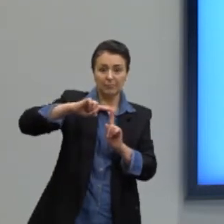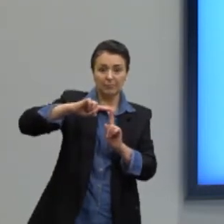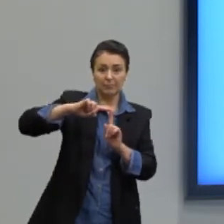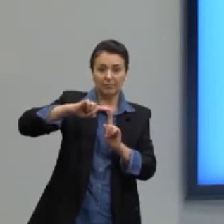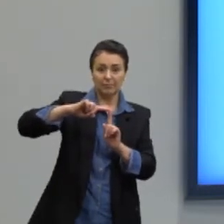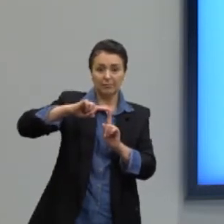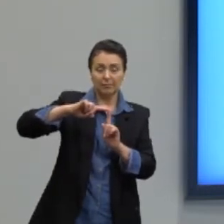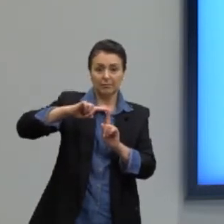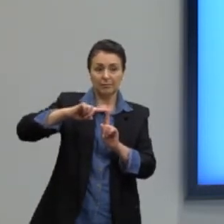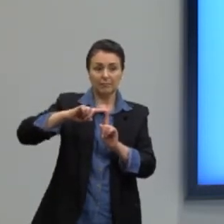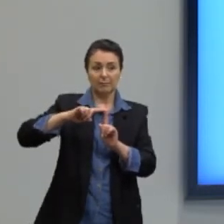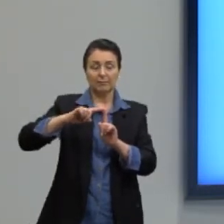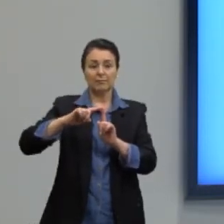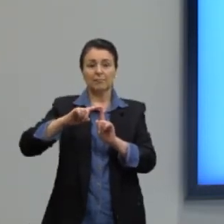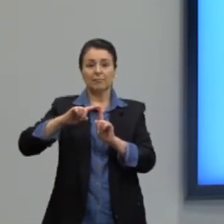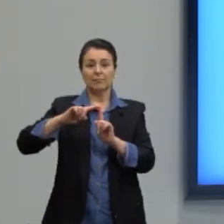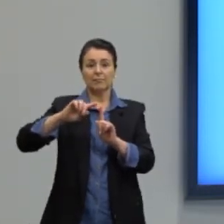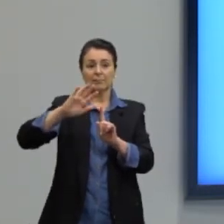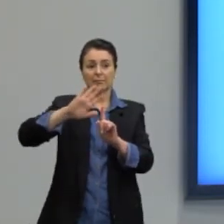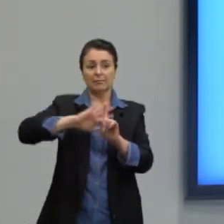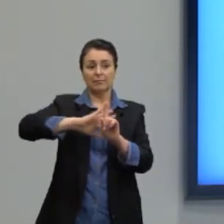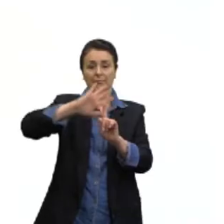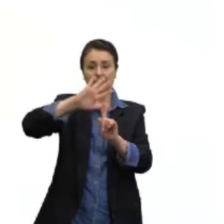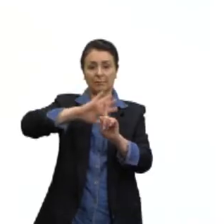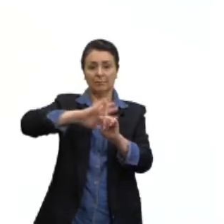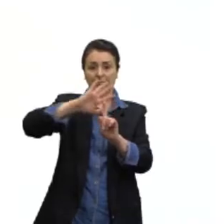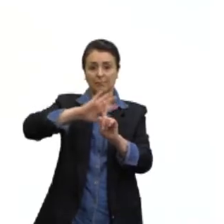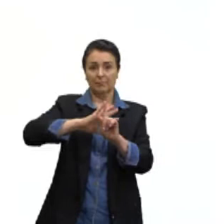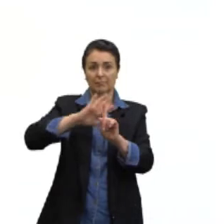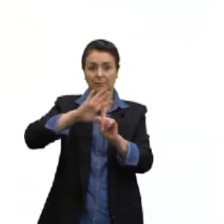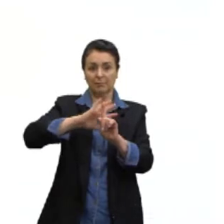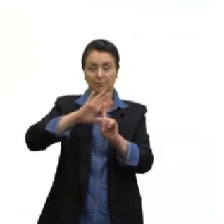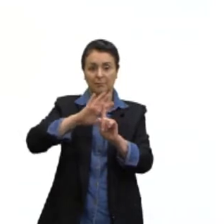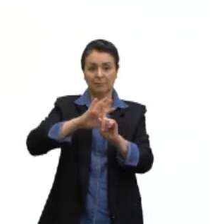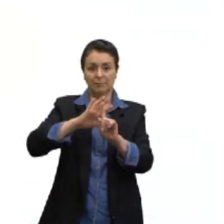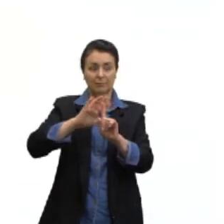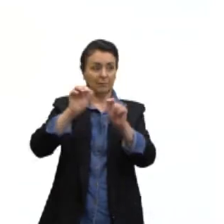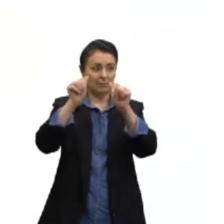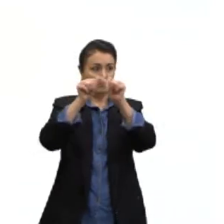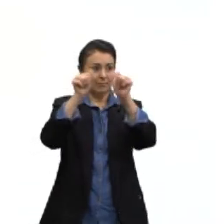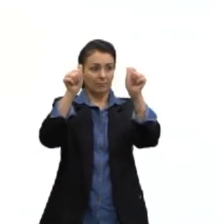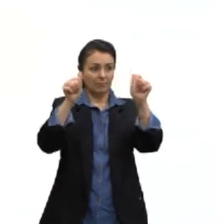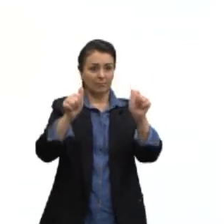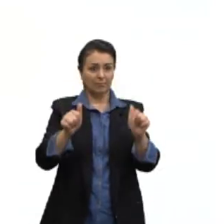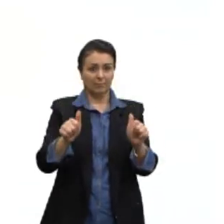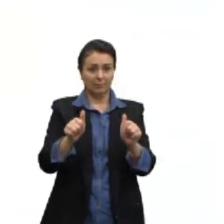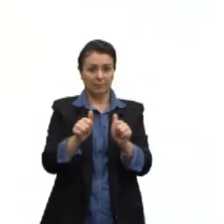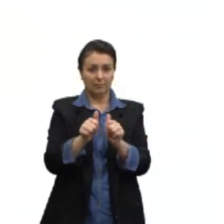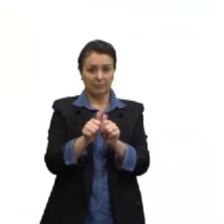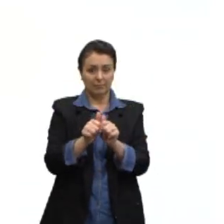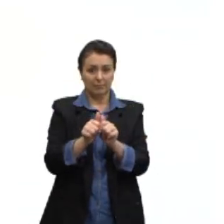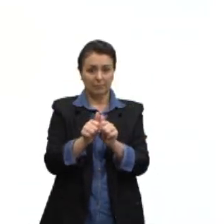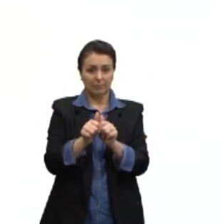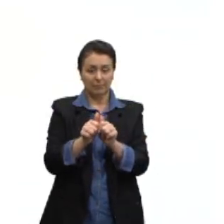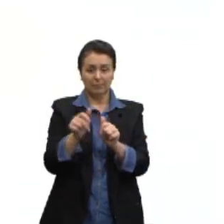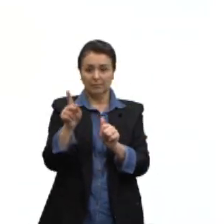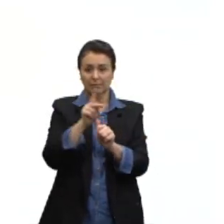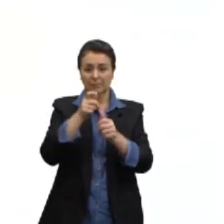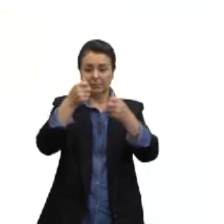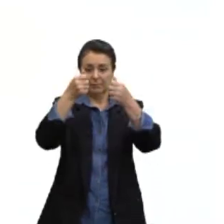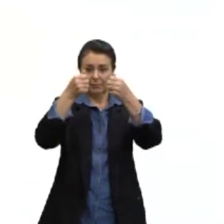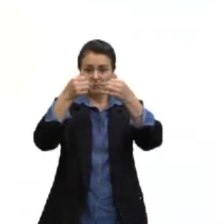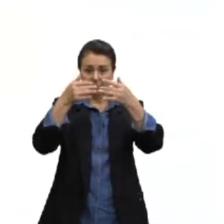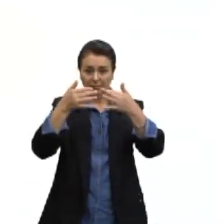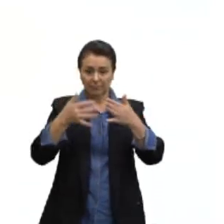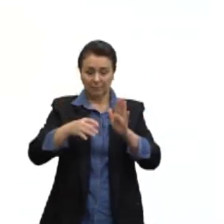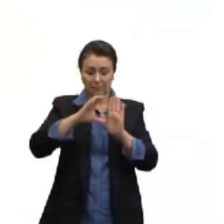certo? Se puder focar na figura, eu agradeço, tá? E aí a gente vai, eu vou falando para vocês